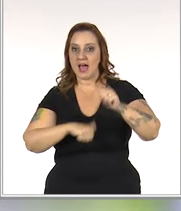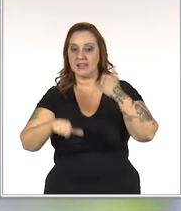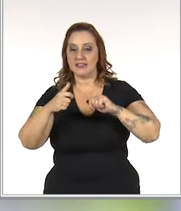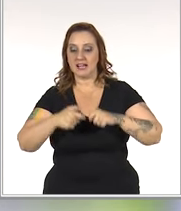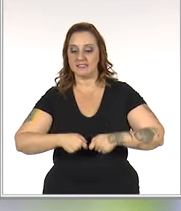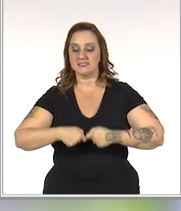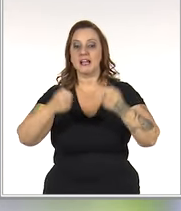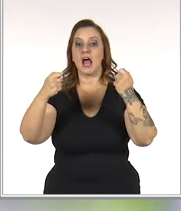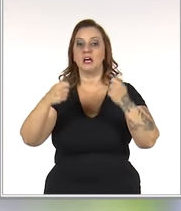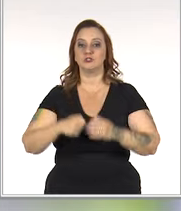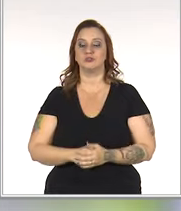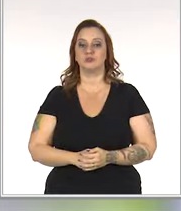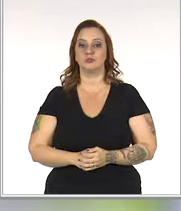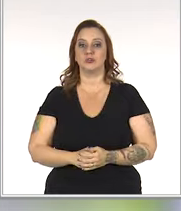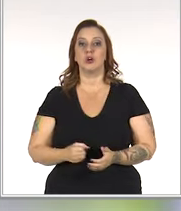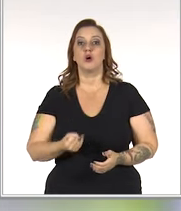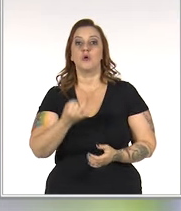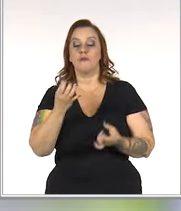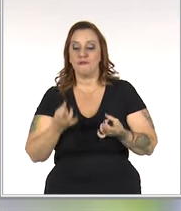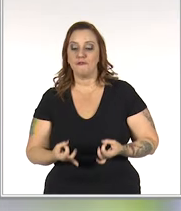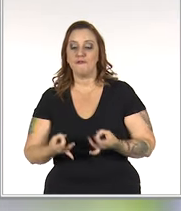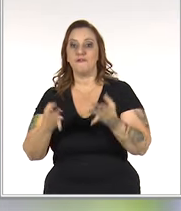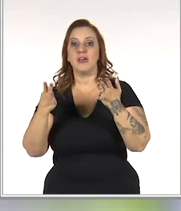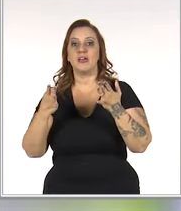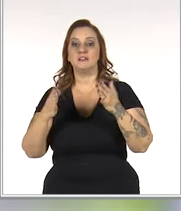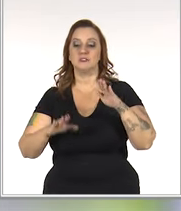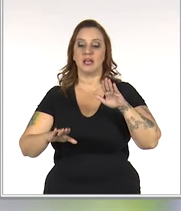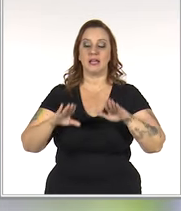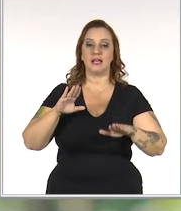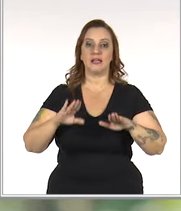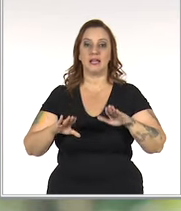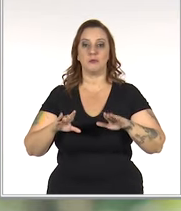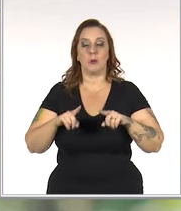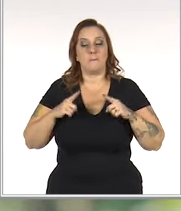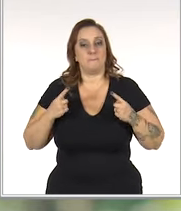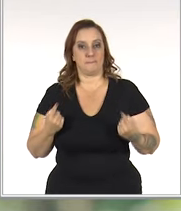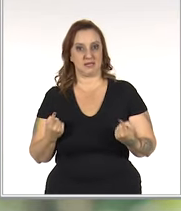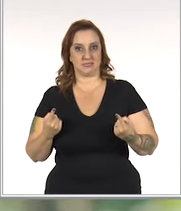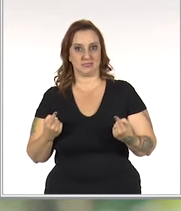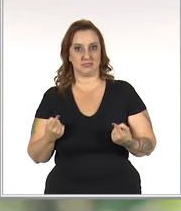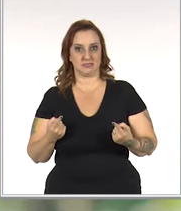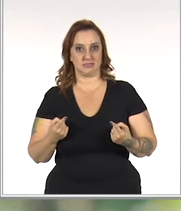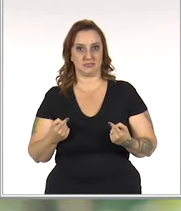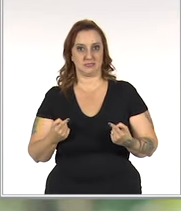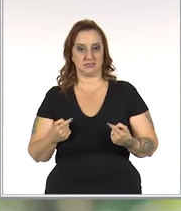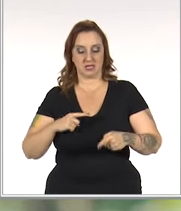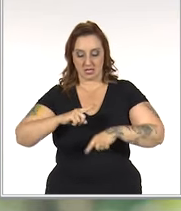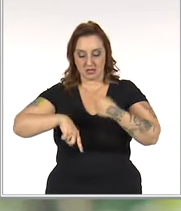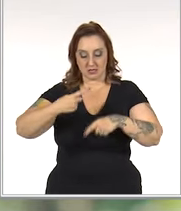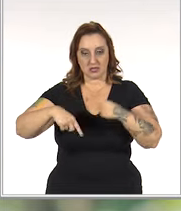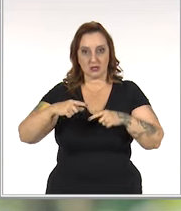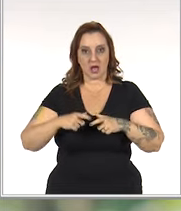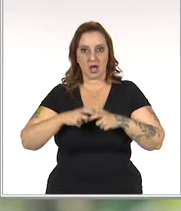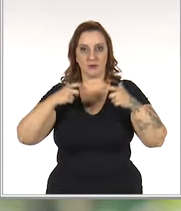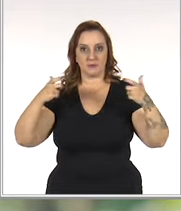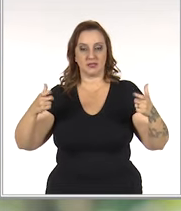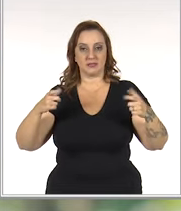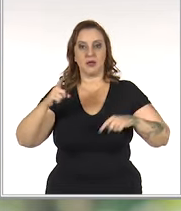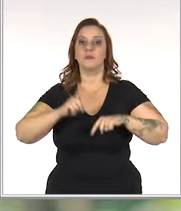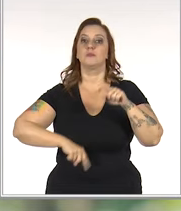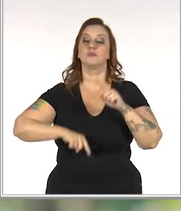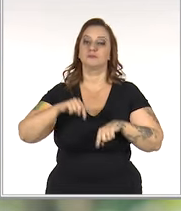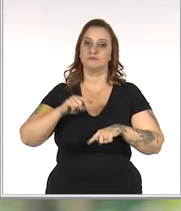das despesas fixas, do volume de vendas do meu ponto de equilíbrio, mas aumentar o giro dos